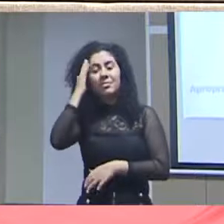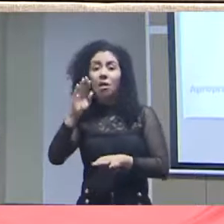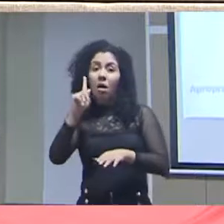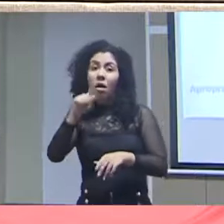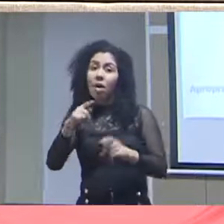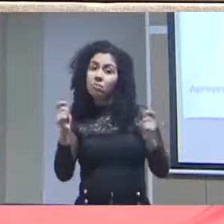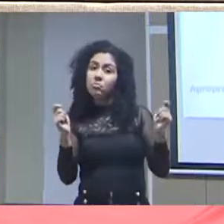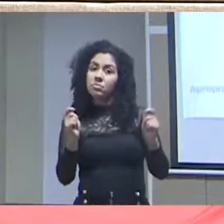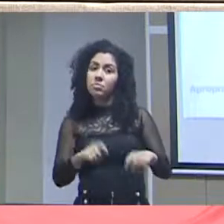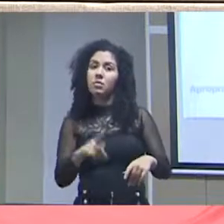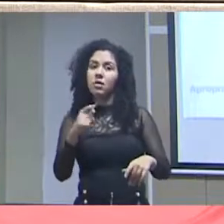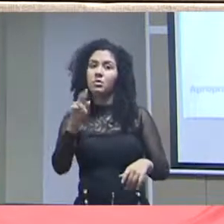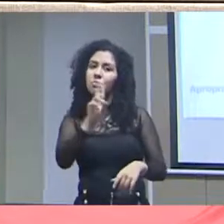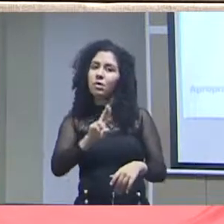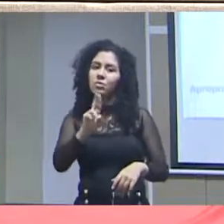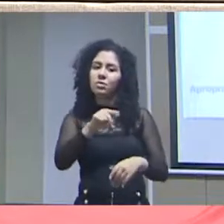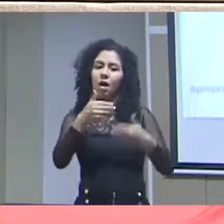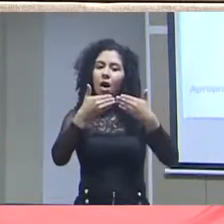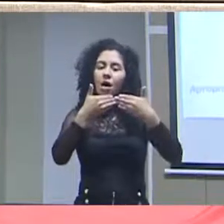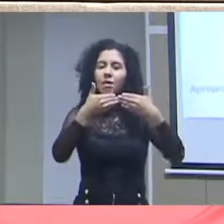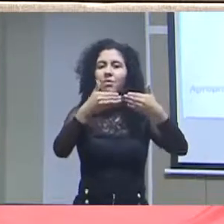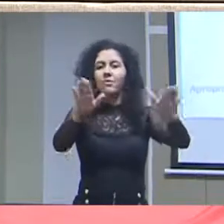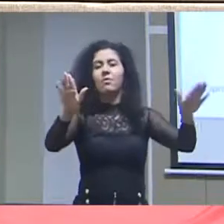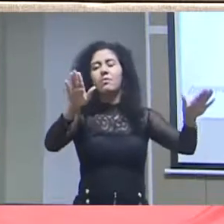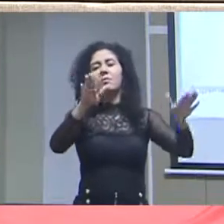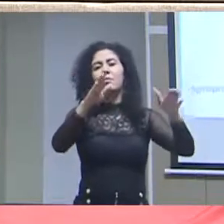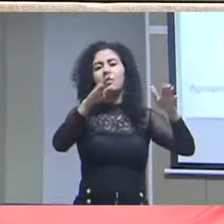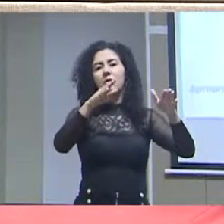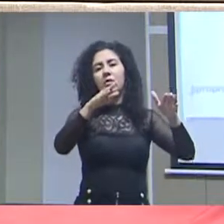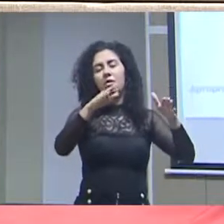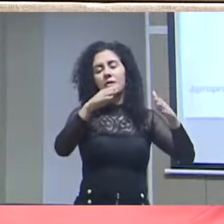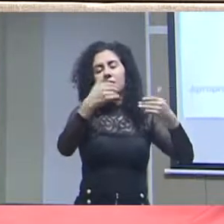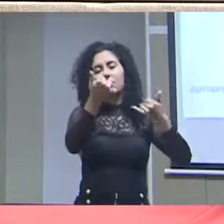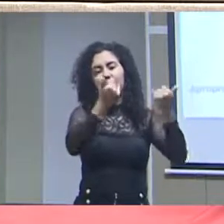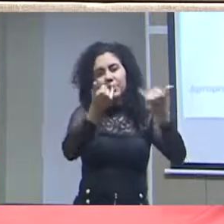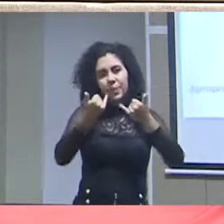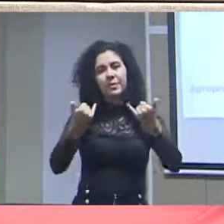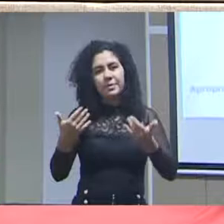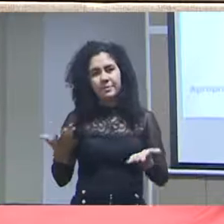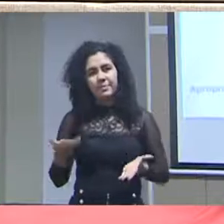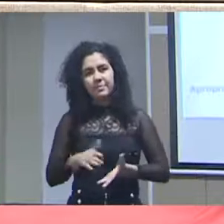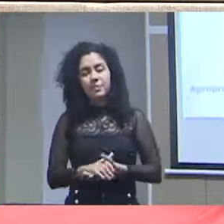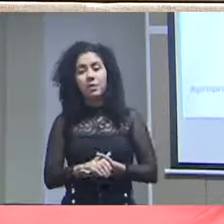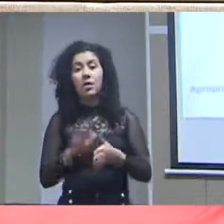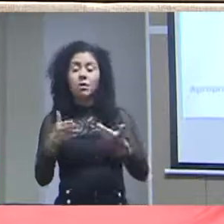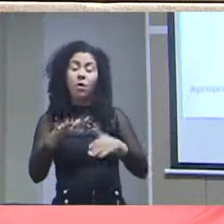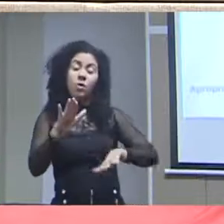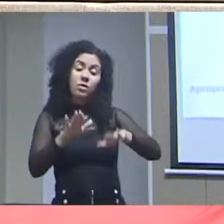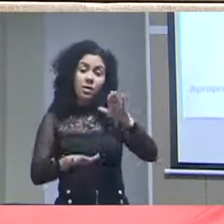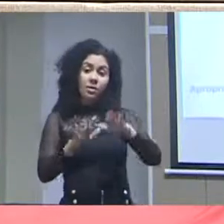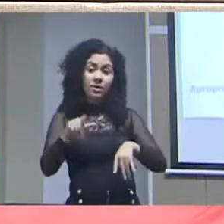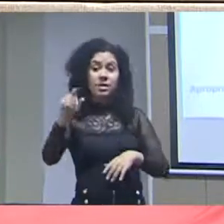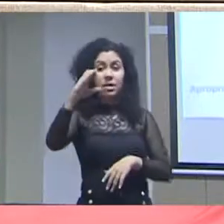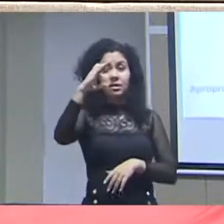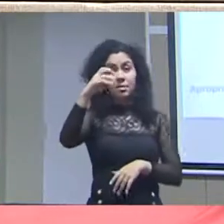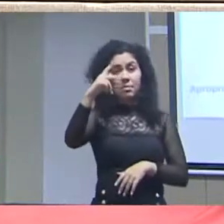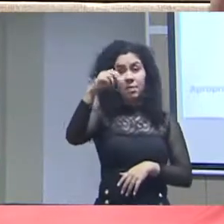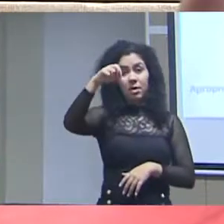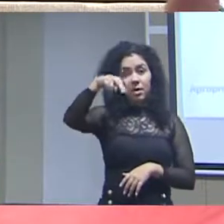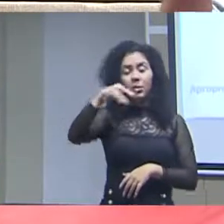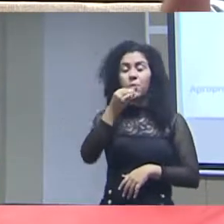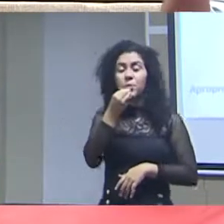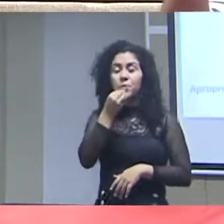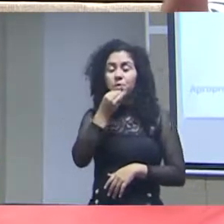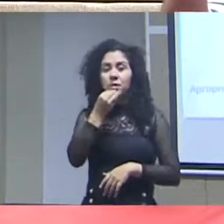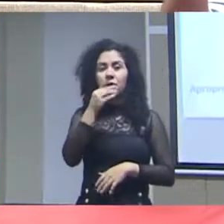as potencialidades do dados aberto. E são as... Agora, talvez a CPRM pudesse, e é